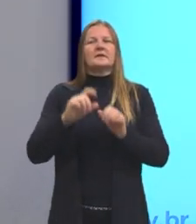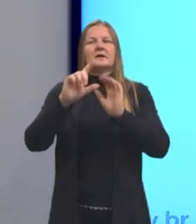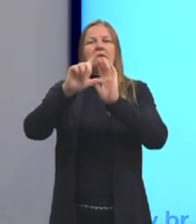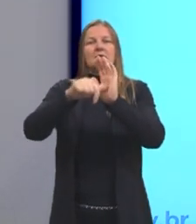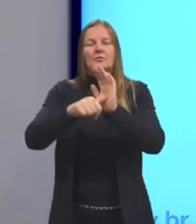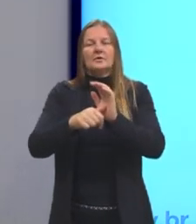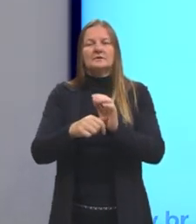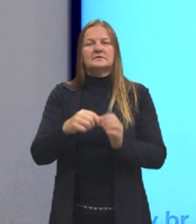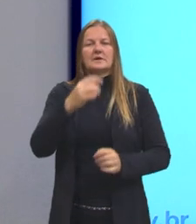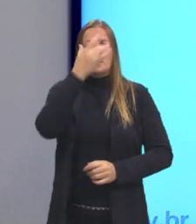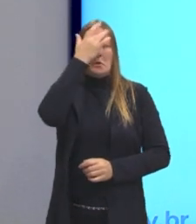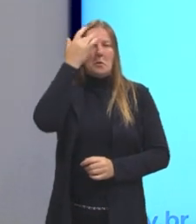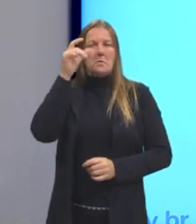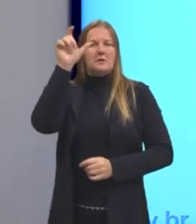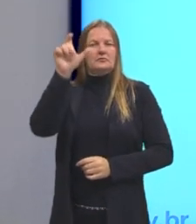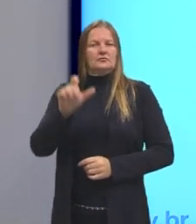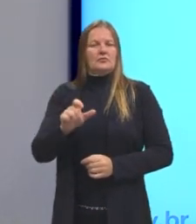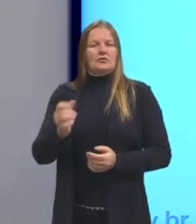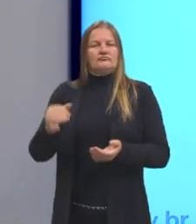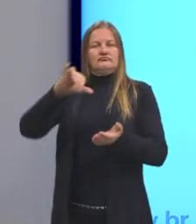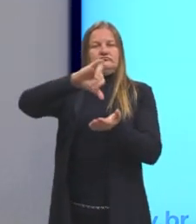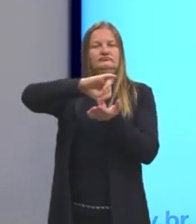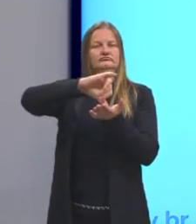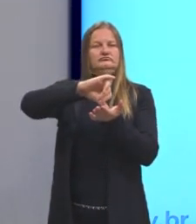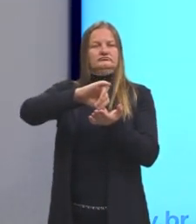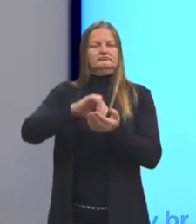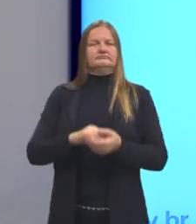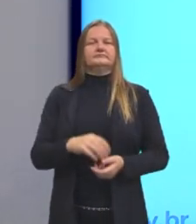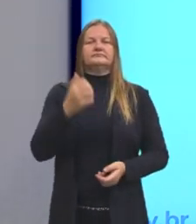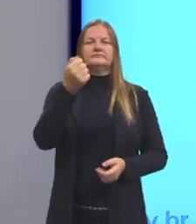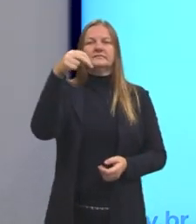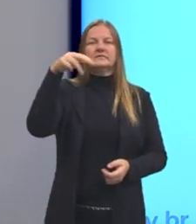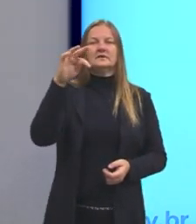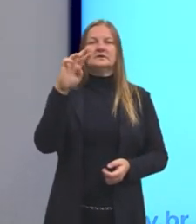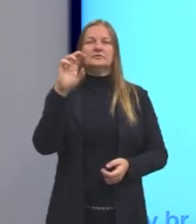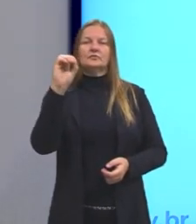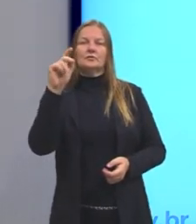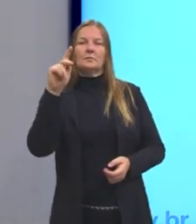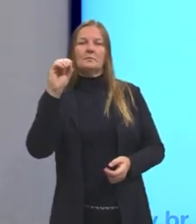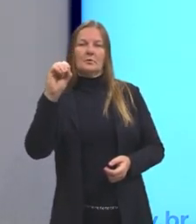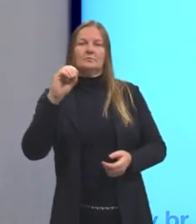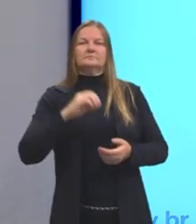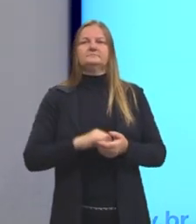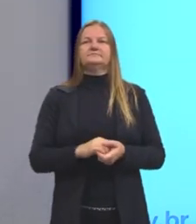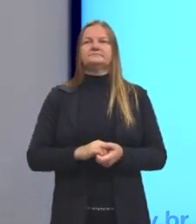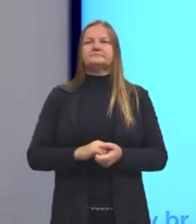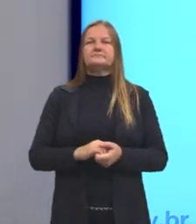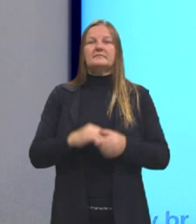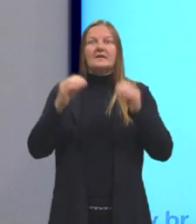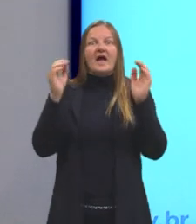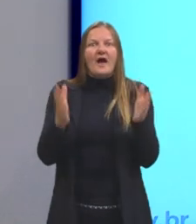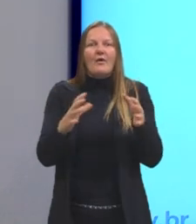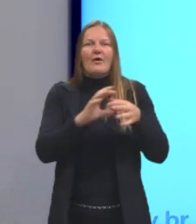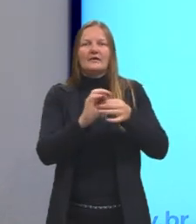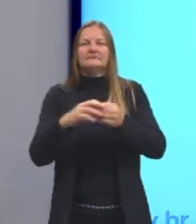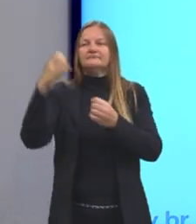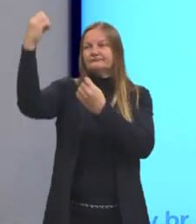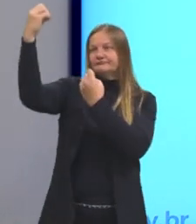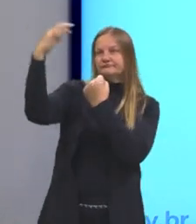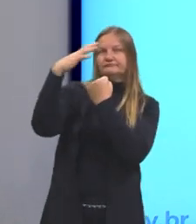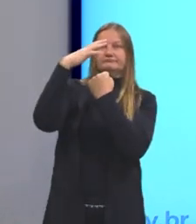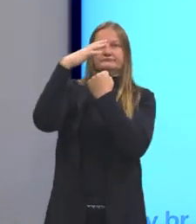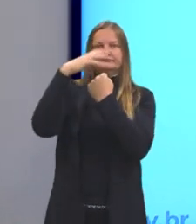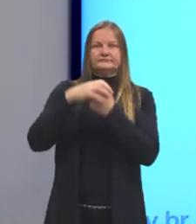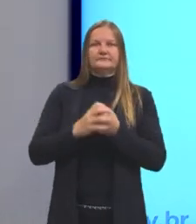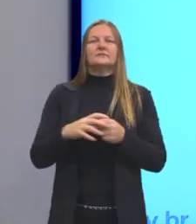antropocentrismo. Ou seja, o homem é o centro dessa sociedade. E depois, aqui onde a gente está agora, o iluminismo, que